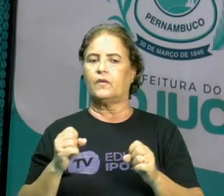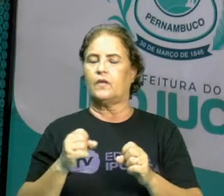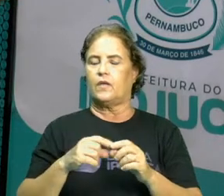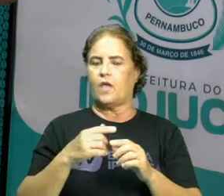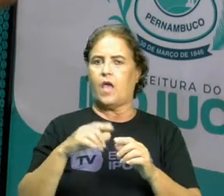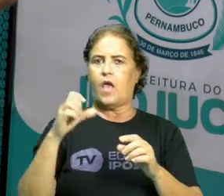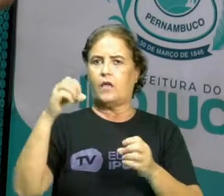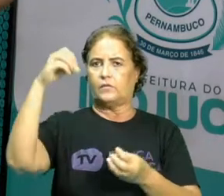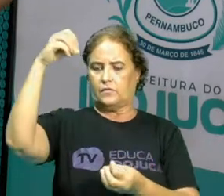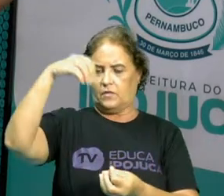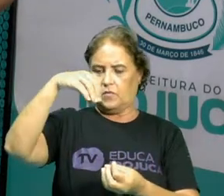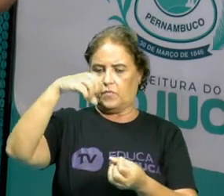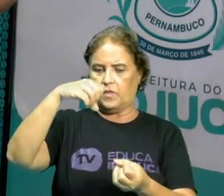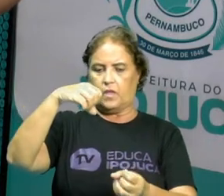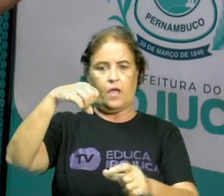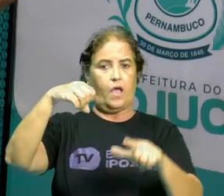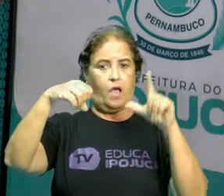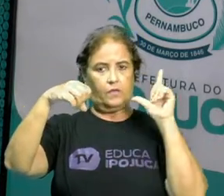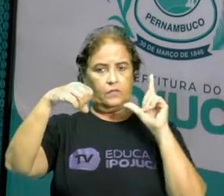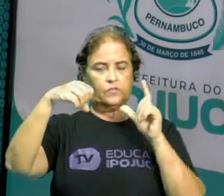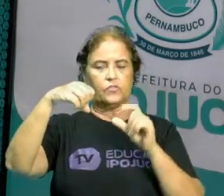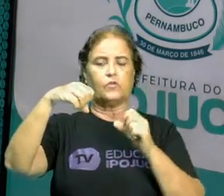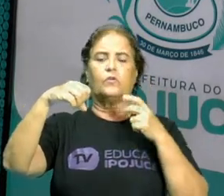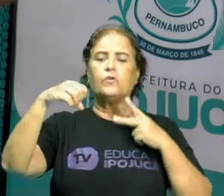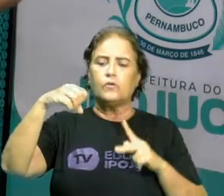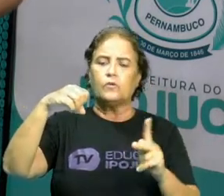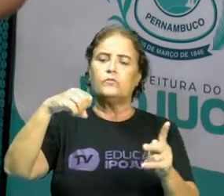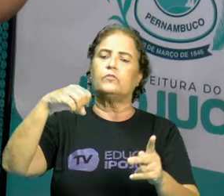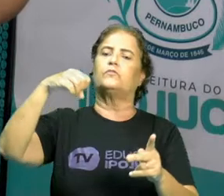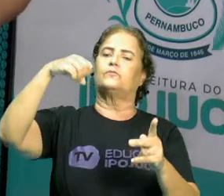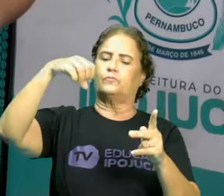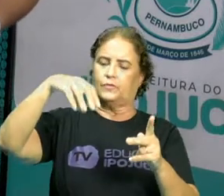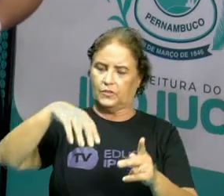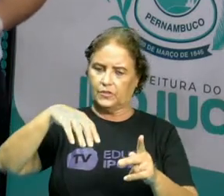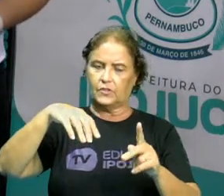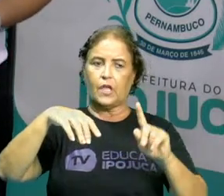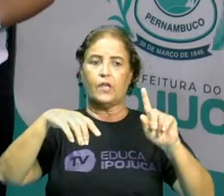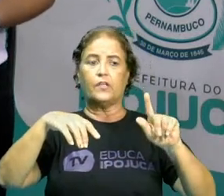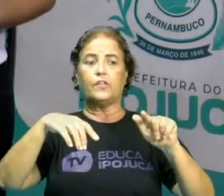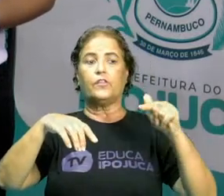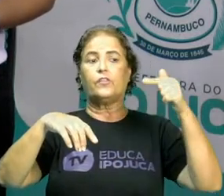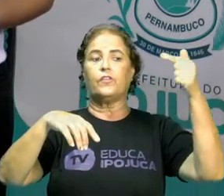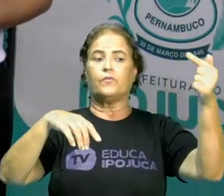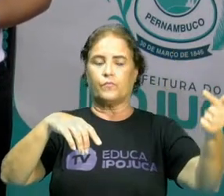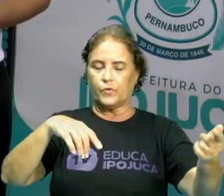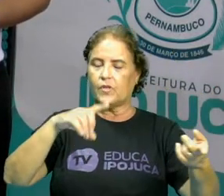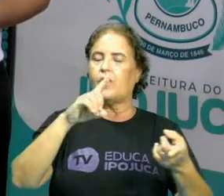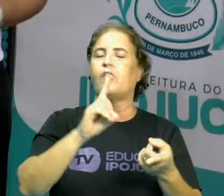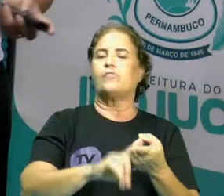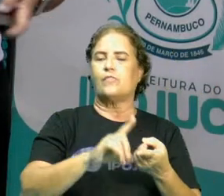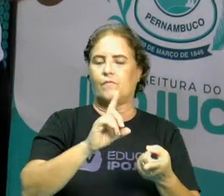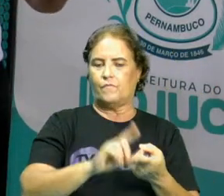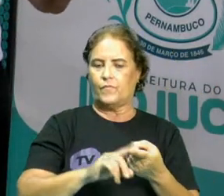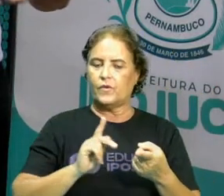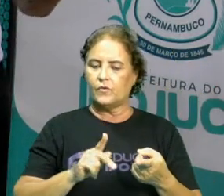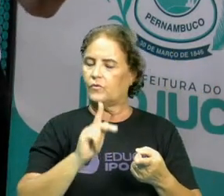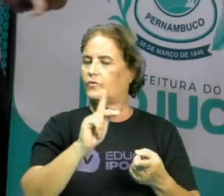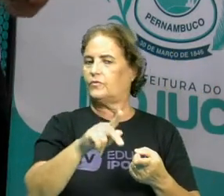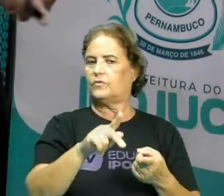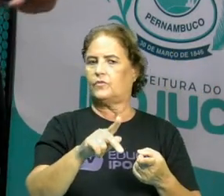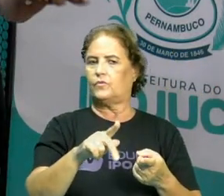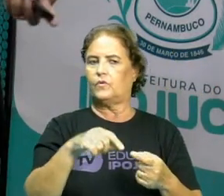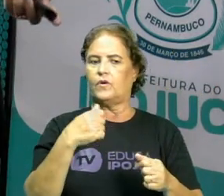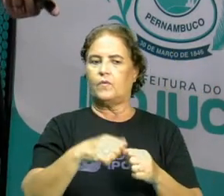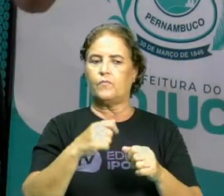antes dela vão continuar acesas. E todas as lâmpadas que estão depois dela também vão continuar acesas. Porque elas não